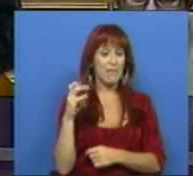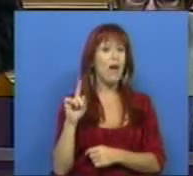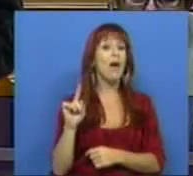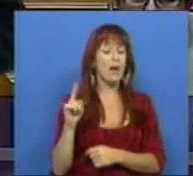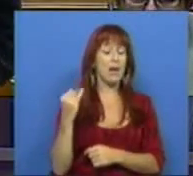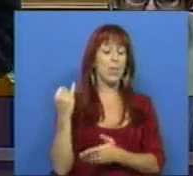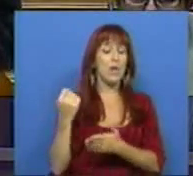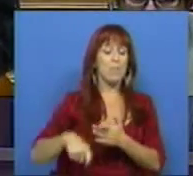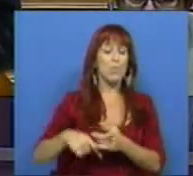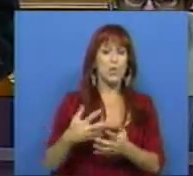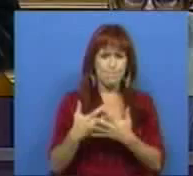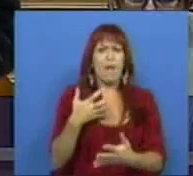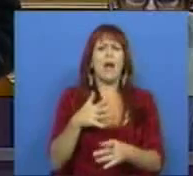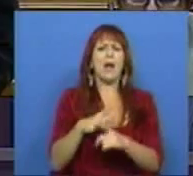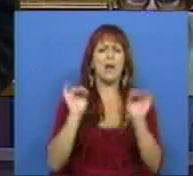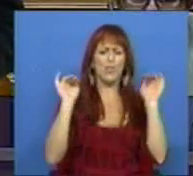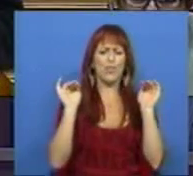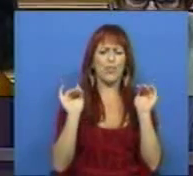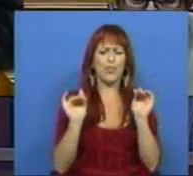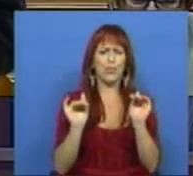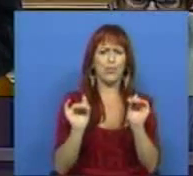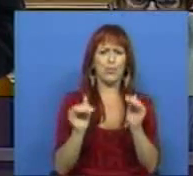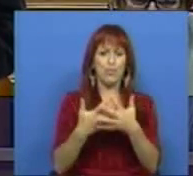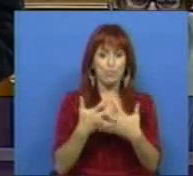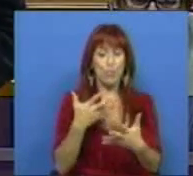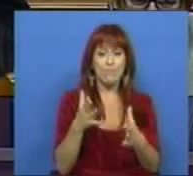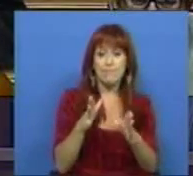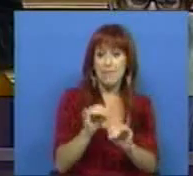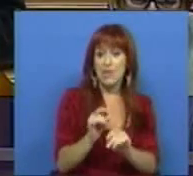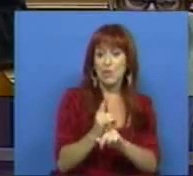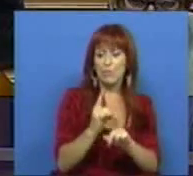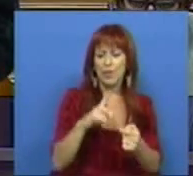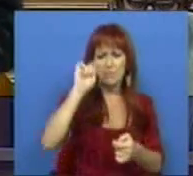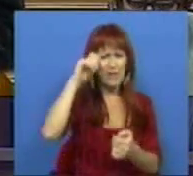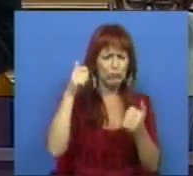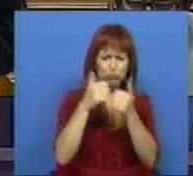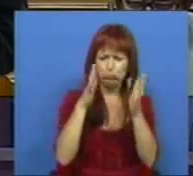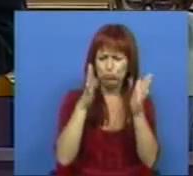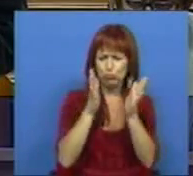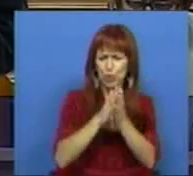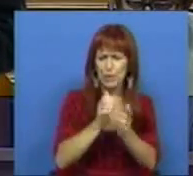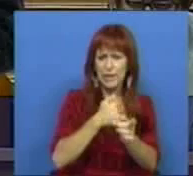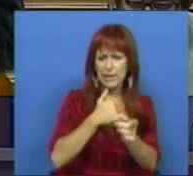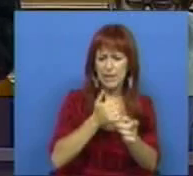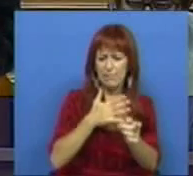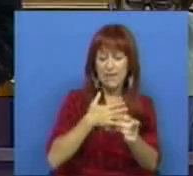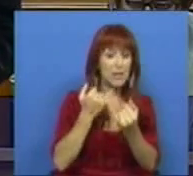aliás, é um imposto que tem impactos recessivos mais intensos porque afeta todas as empresas,